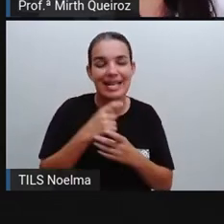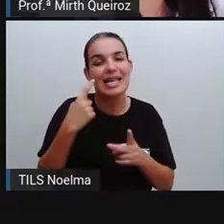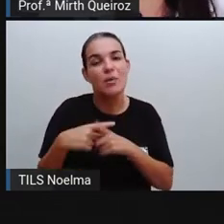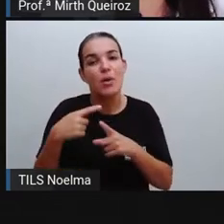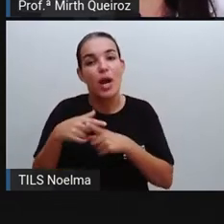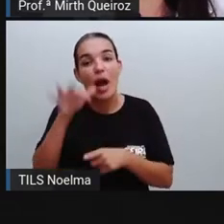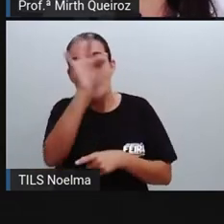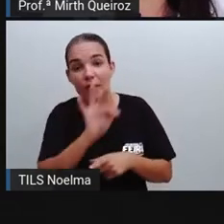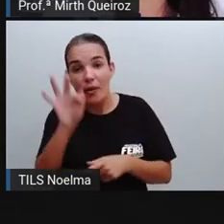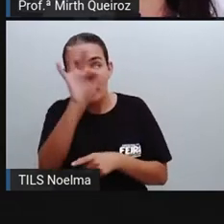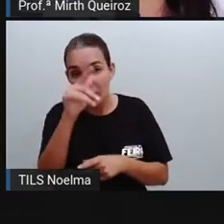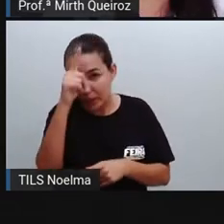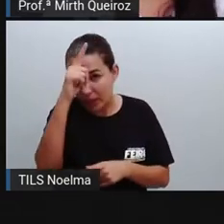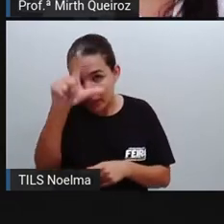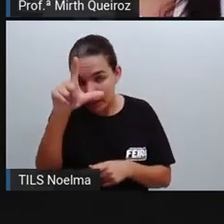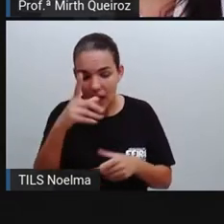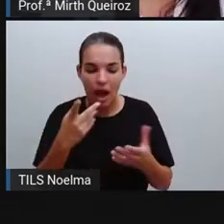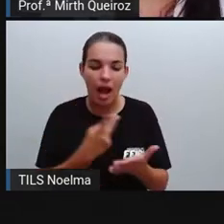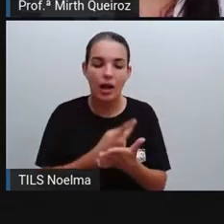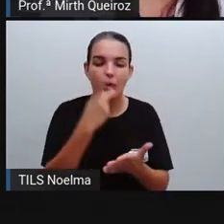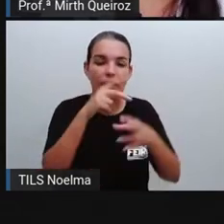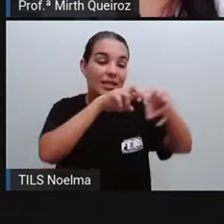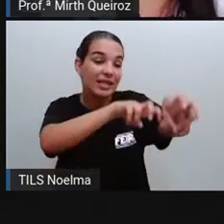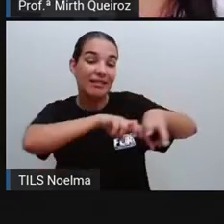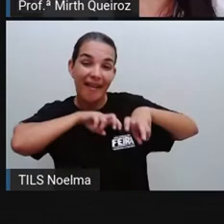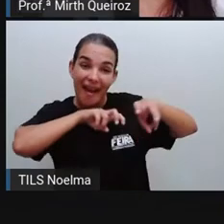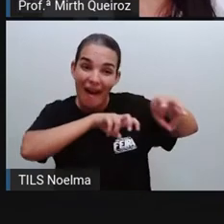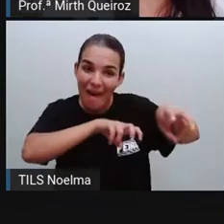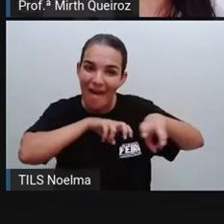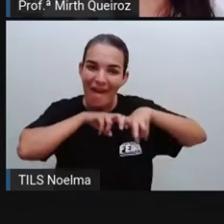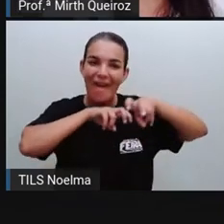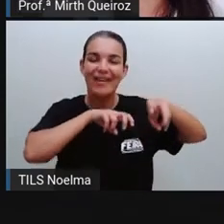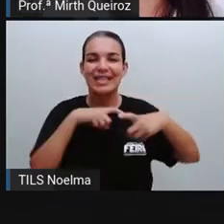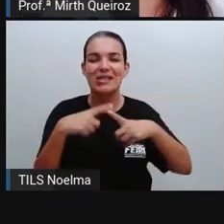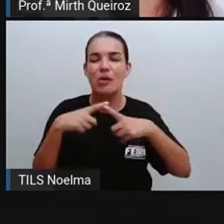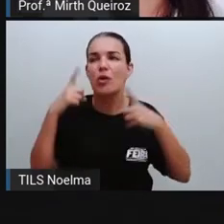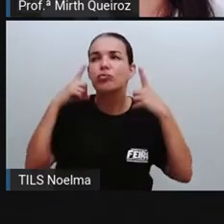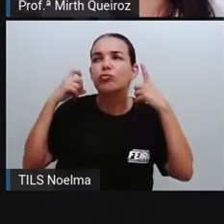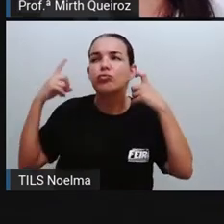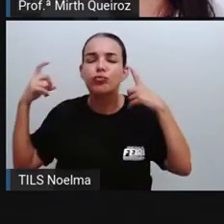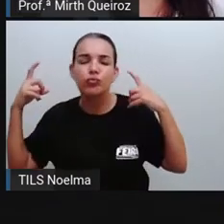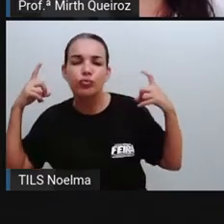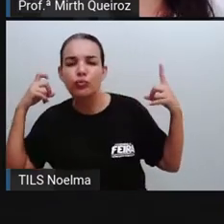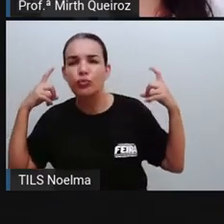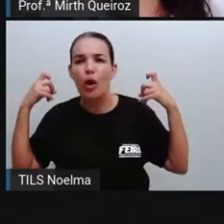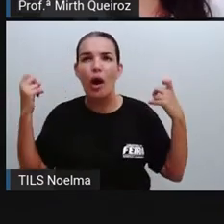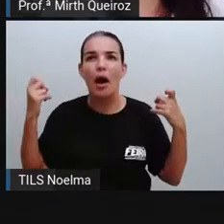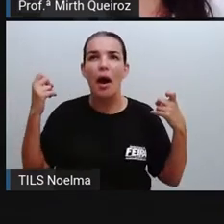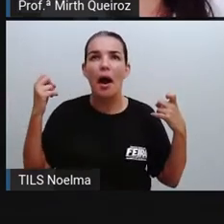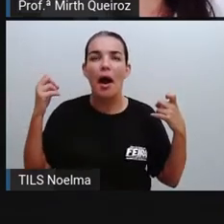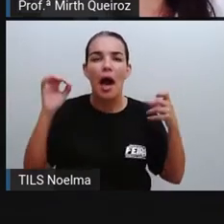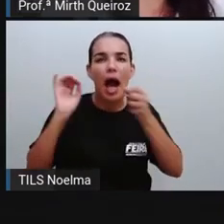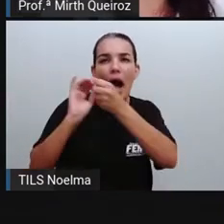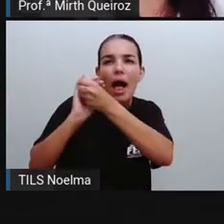mais voltado aí para o meio rural, né? Por causa dos sons que se ouvem